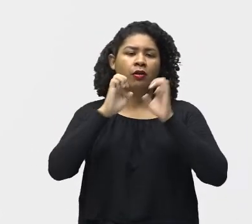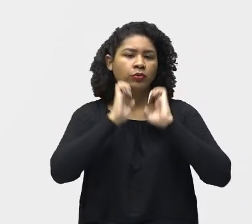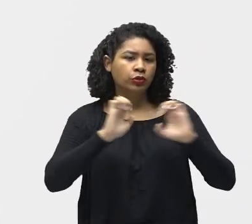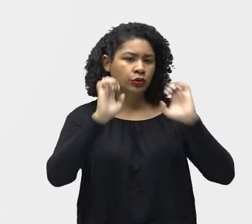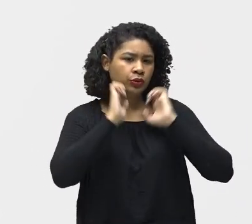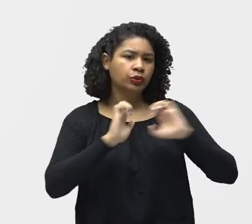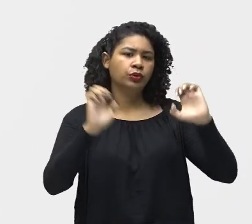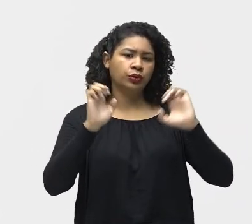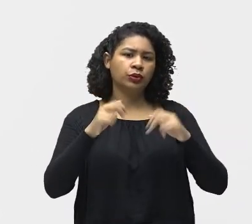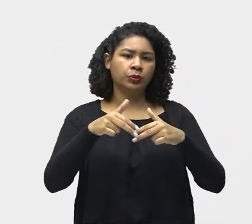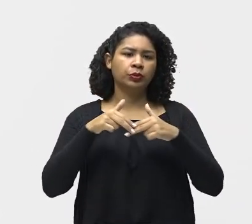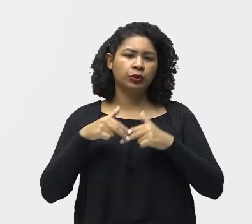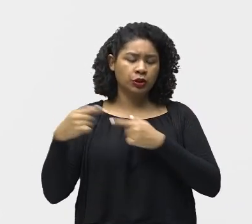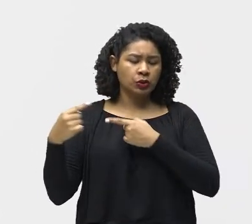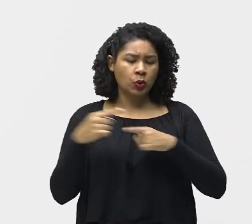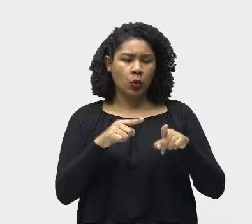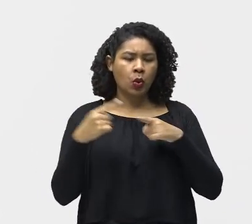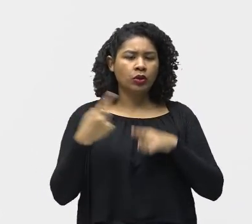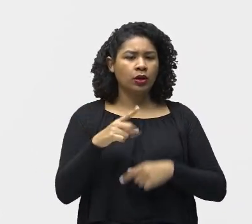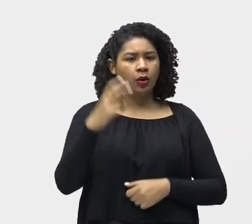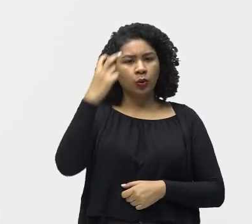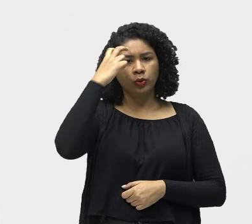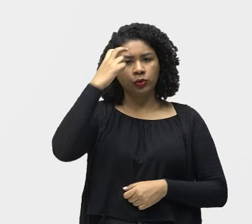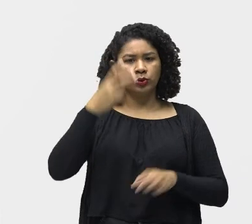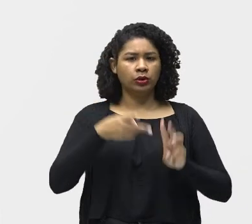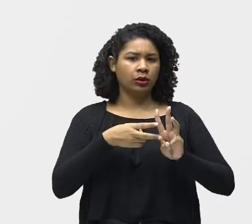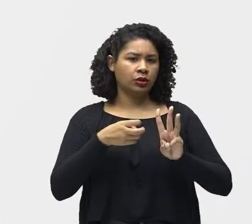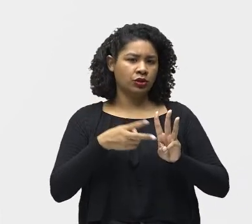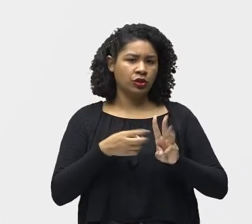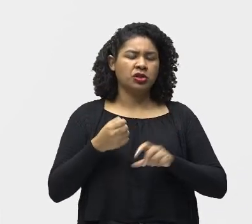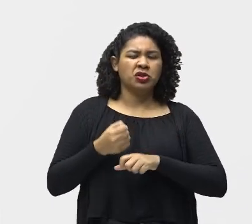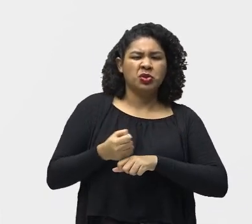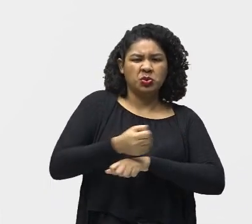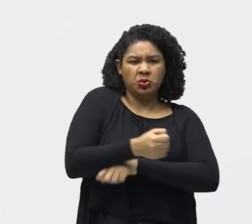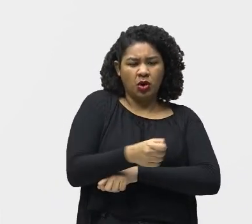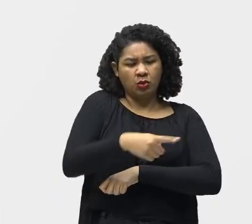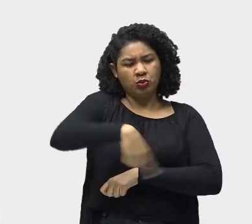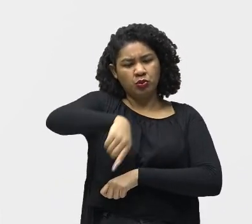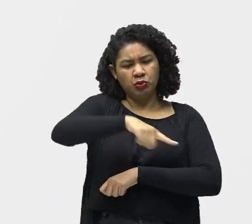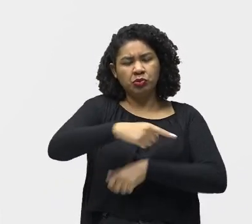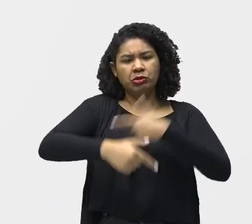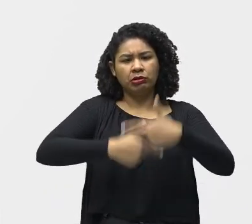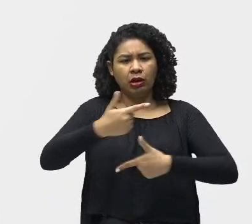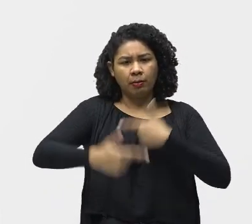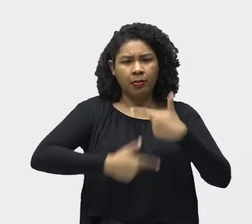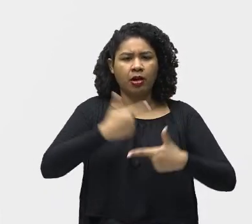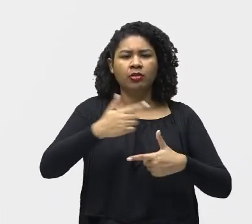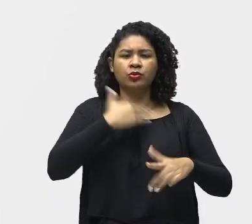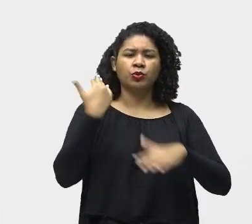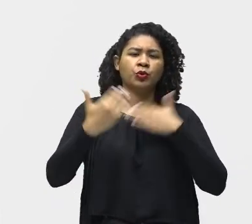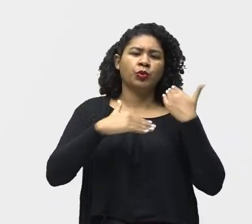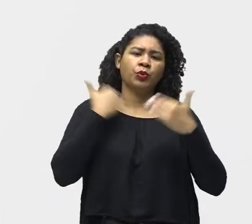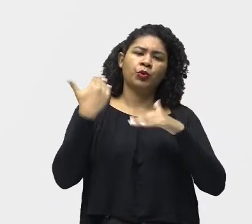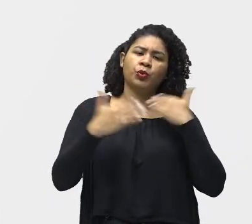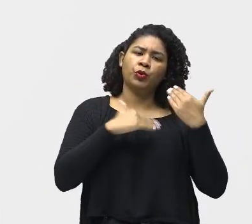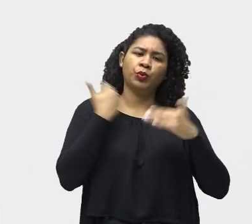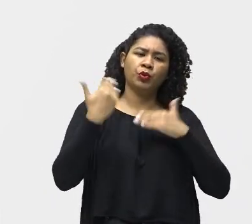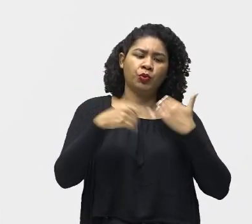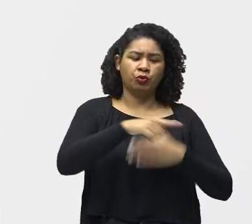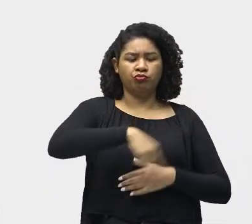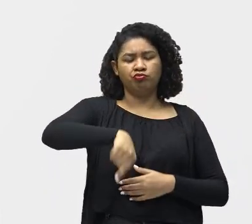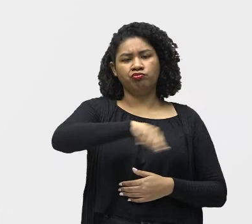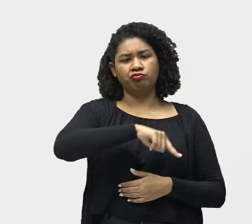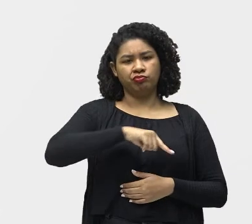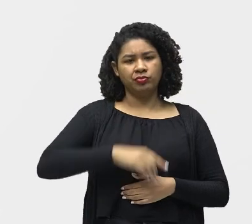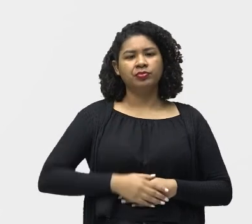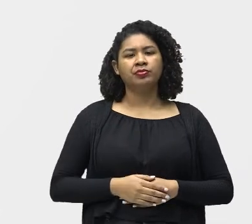a luta Contra a cultura Indígena A exploração Do trabalho Deles E também Com a morte De milhares De habitantes Do novo mundo